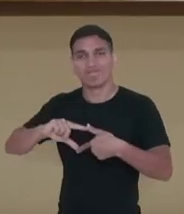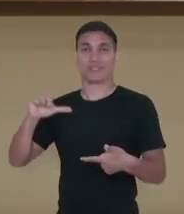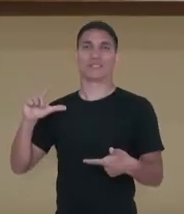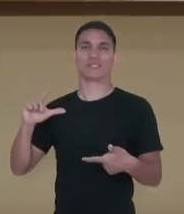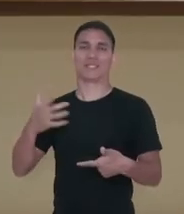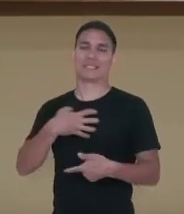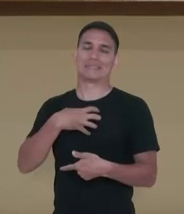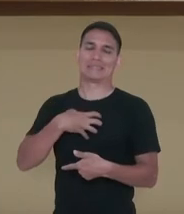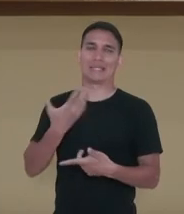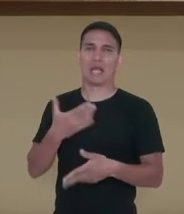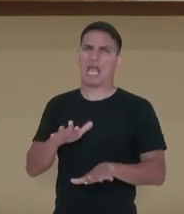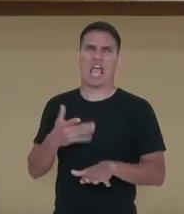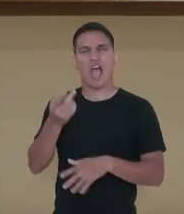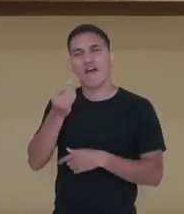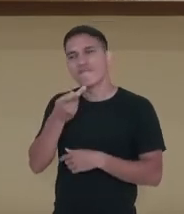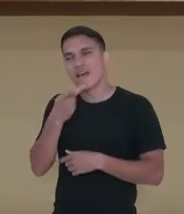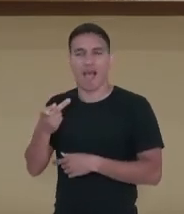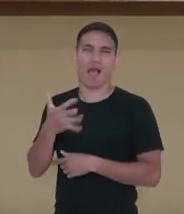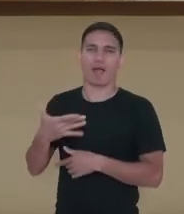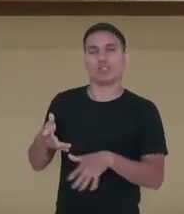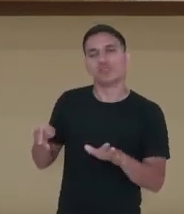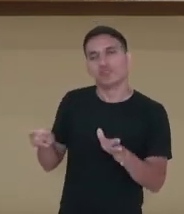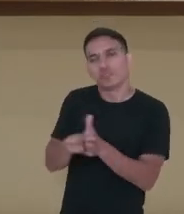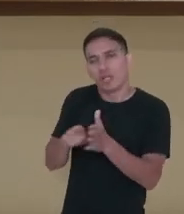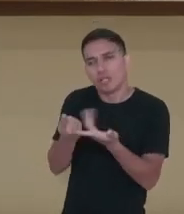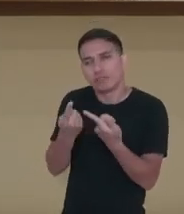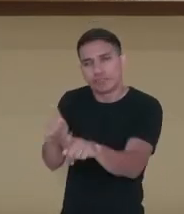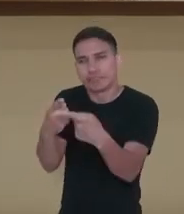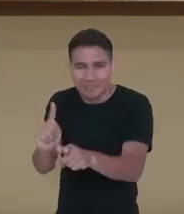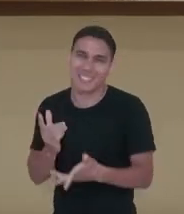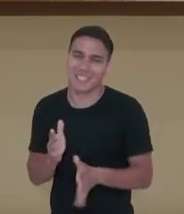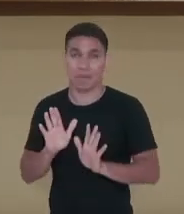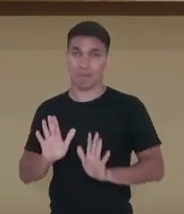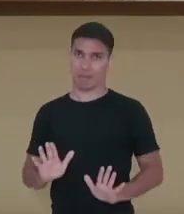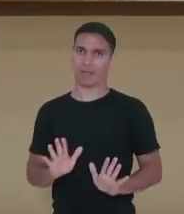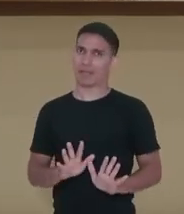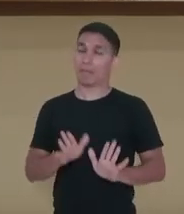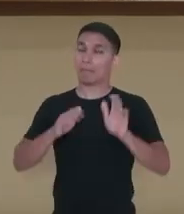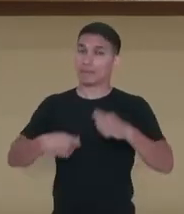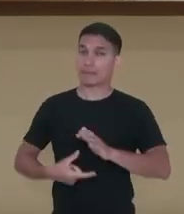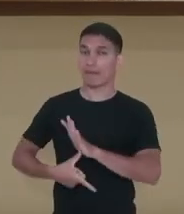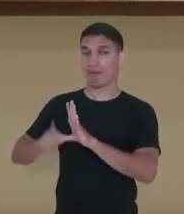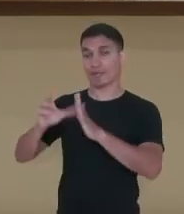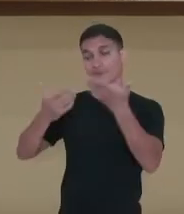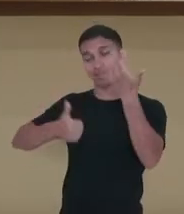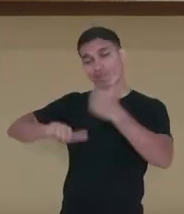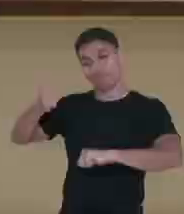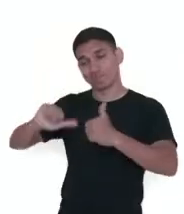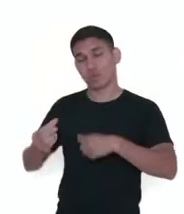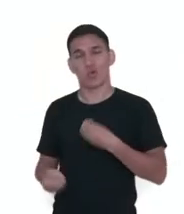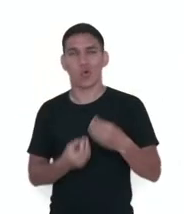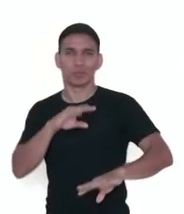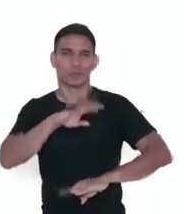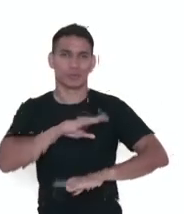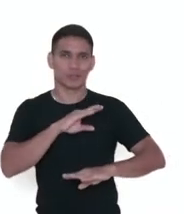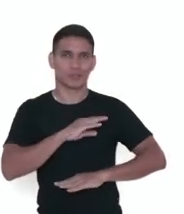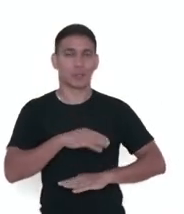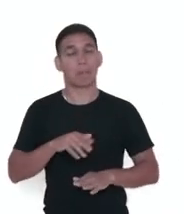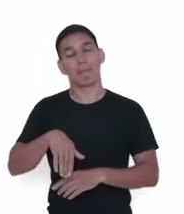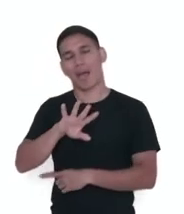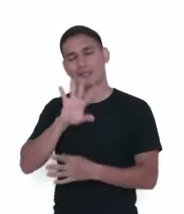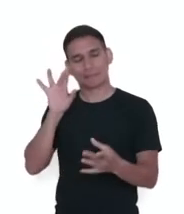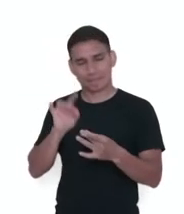dizer, ah, vou te judiar um pouquinho, vou fazer uma maldade. Mas necessários para verificar as condições de saúde do